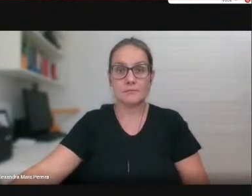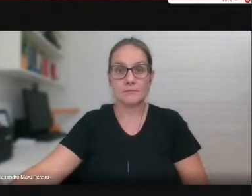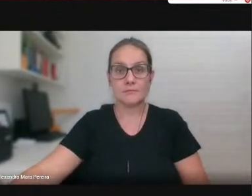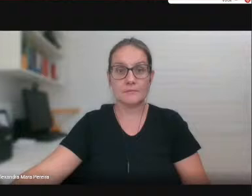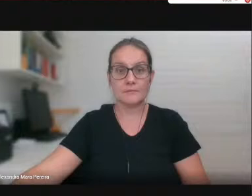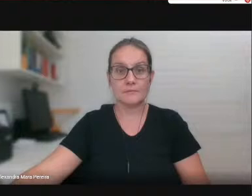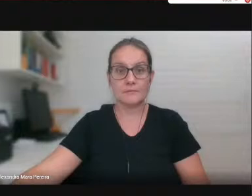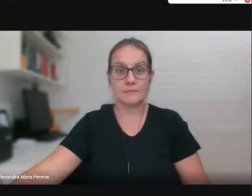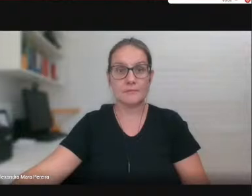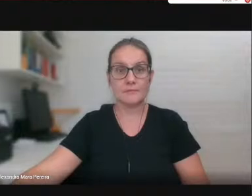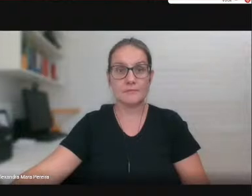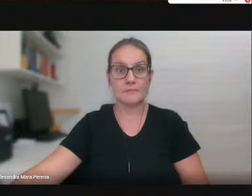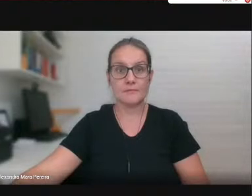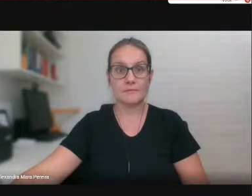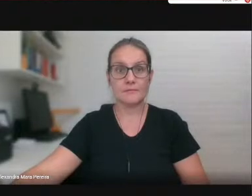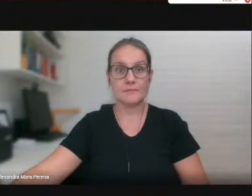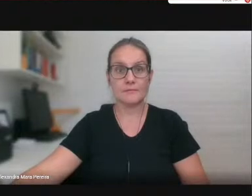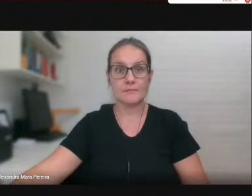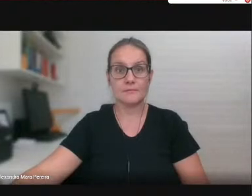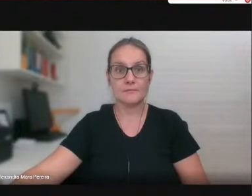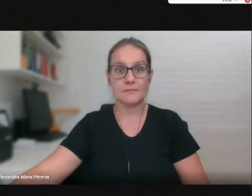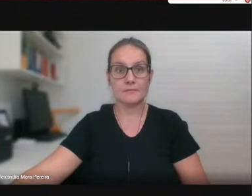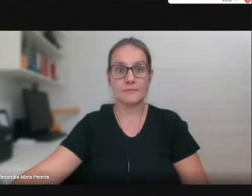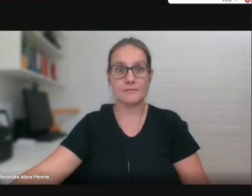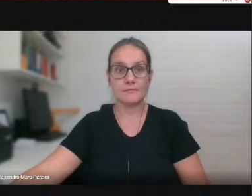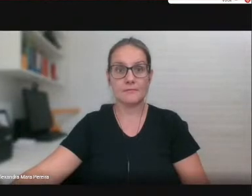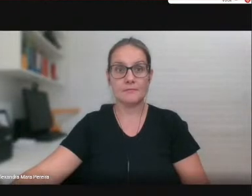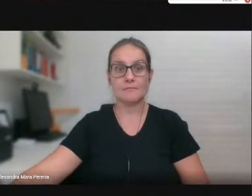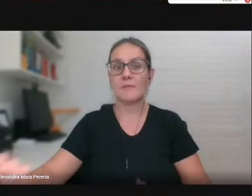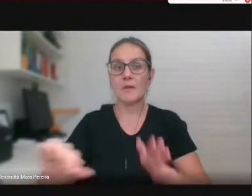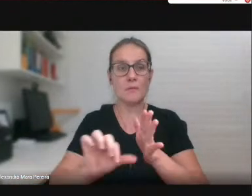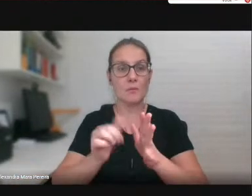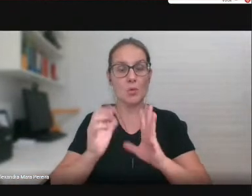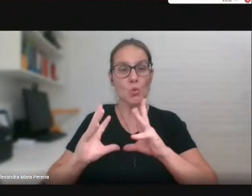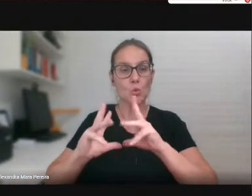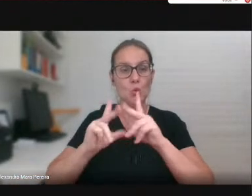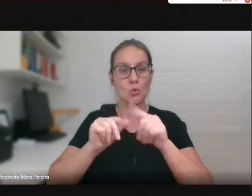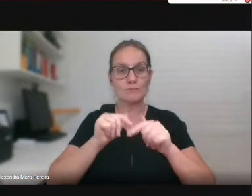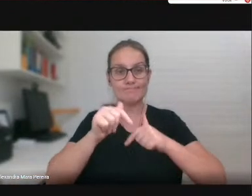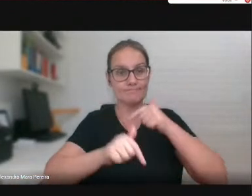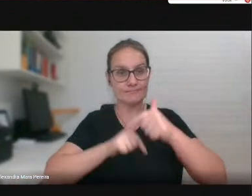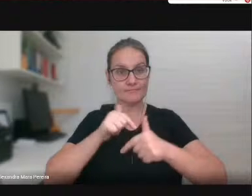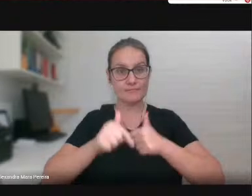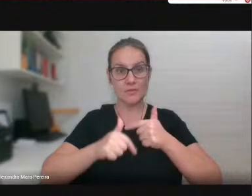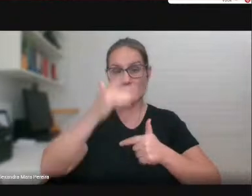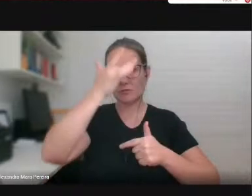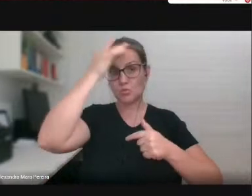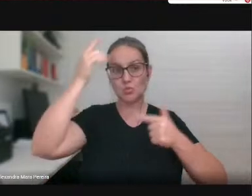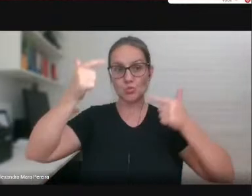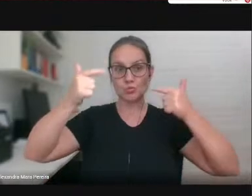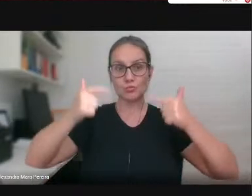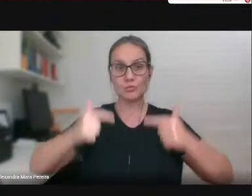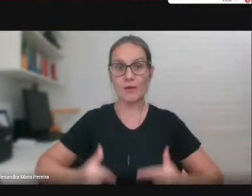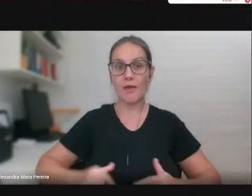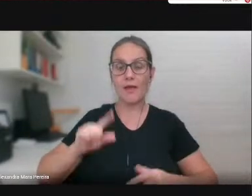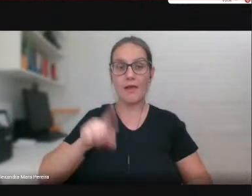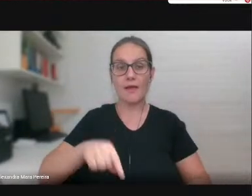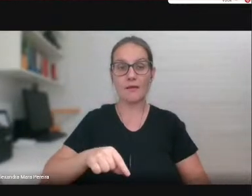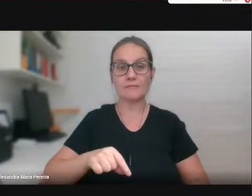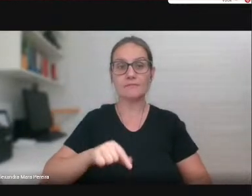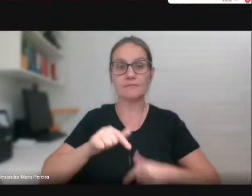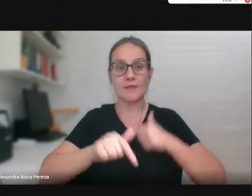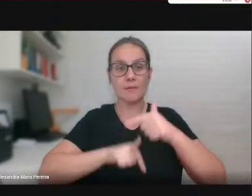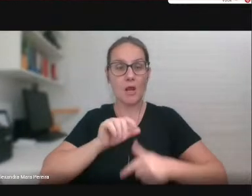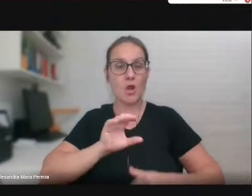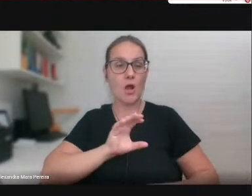Bom, primeiro, todo o trabalho do ser humano é trabalho de conhecimento, e principalmente de